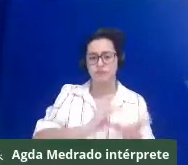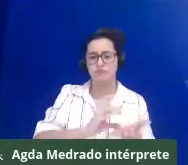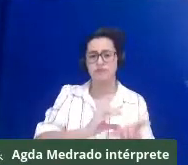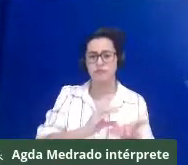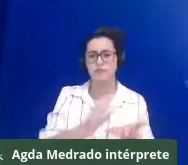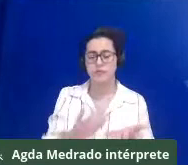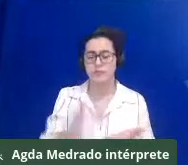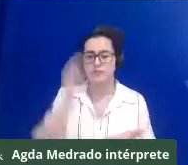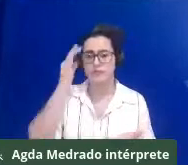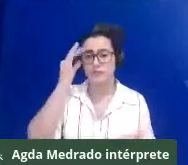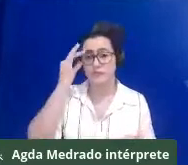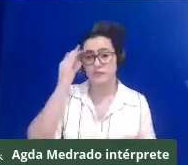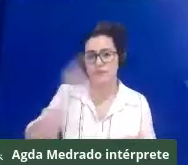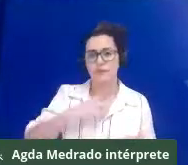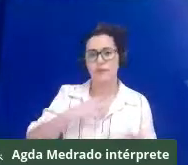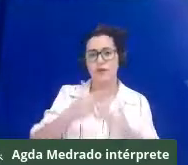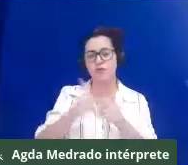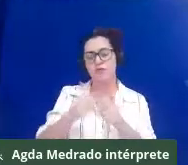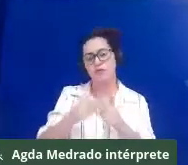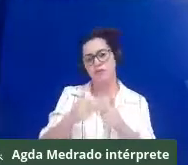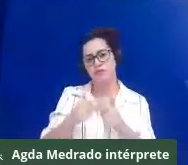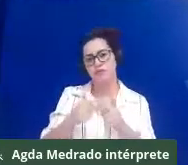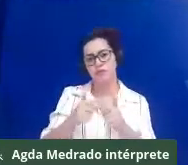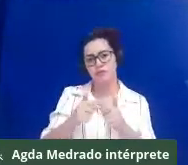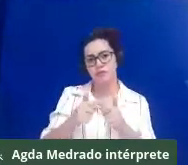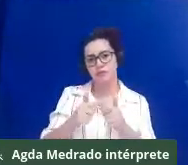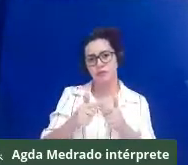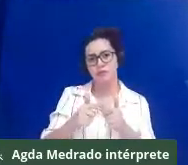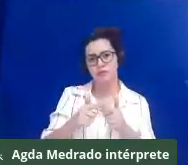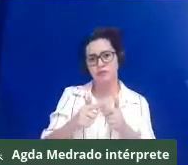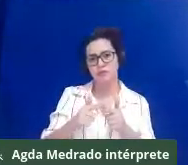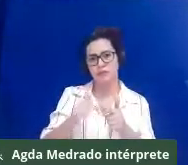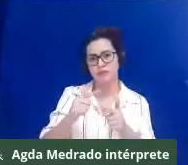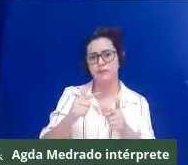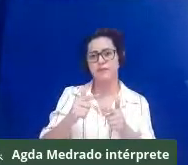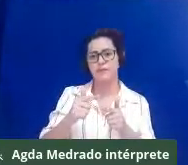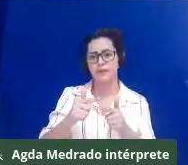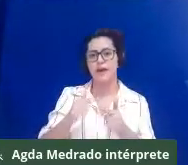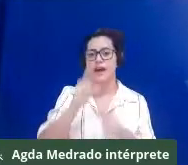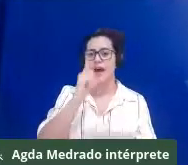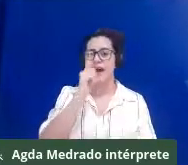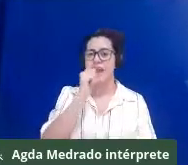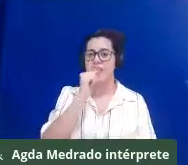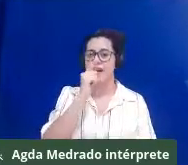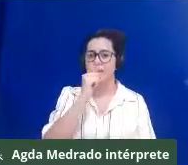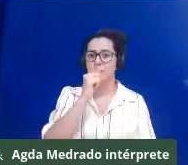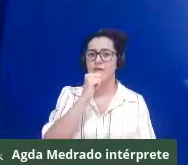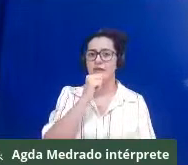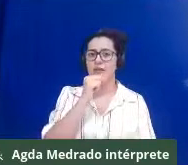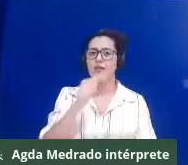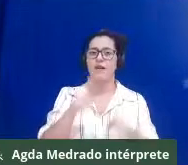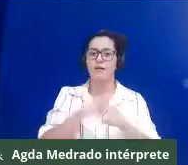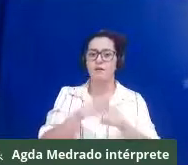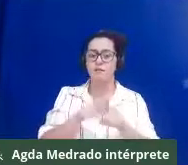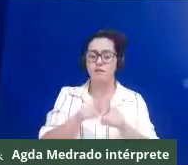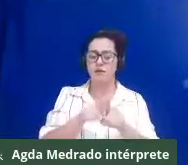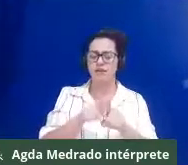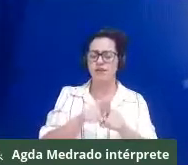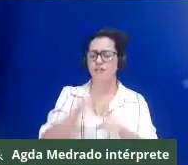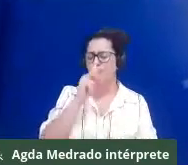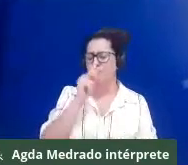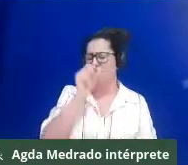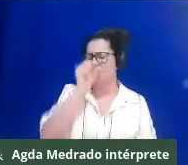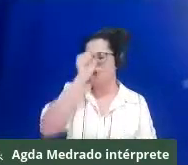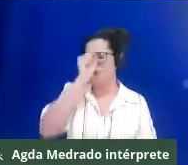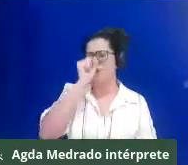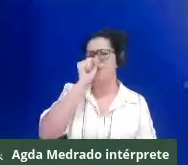Ilha de Maré, que vai ser também um conflito de terra e água articulando um forte impacto no meio ambiente